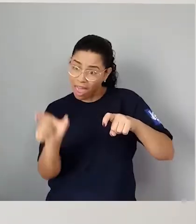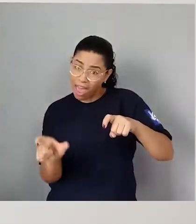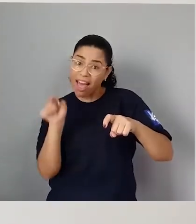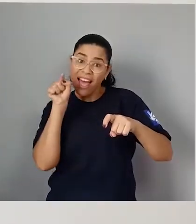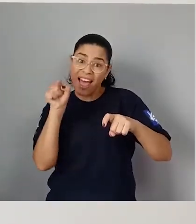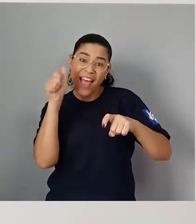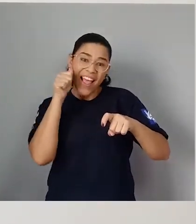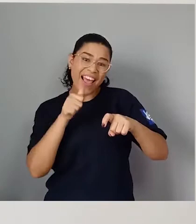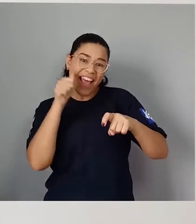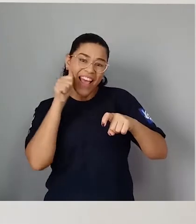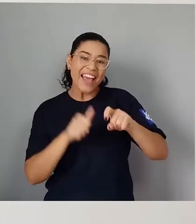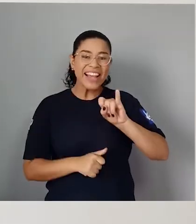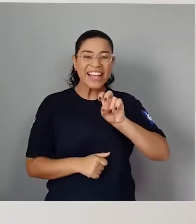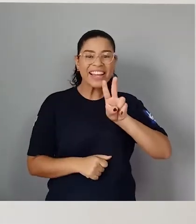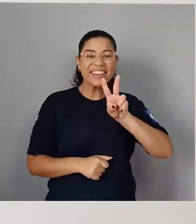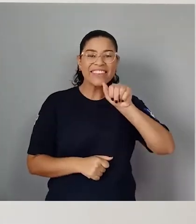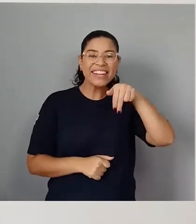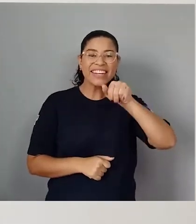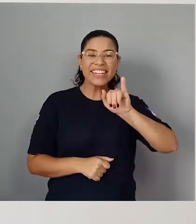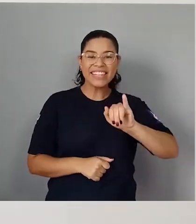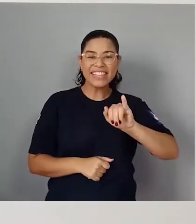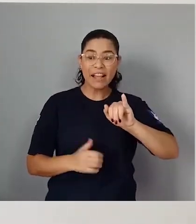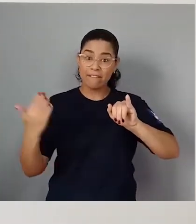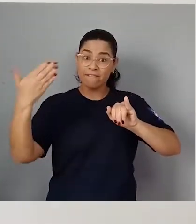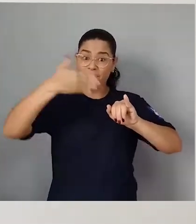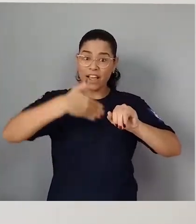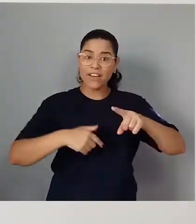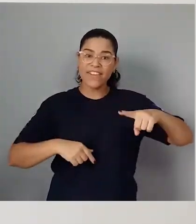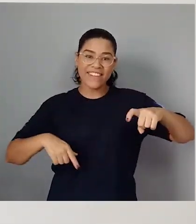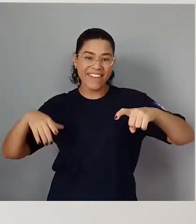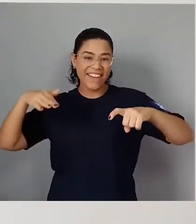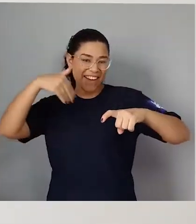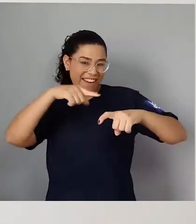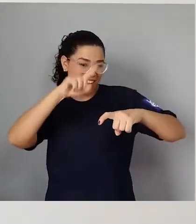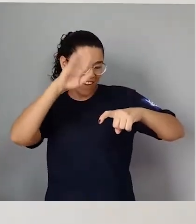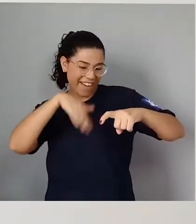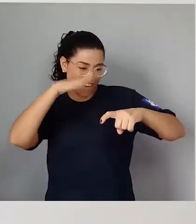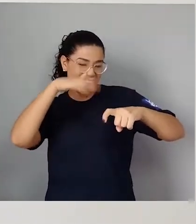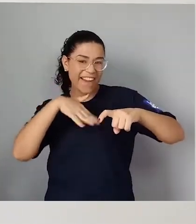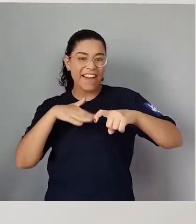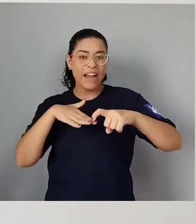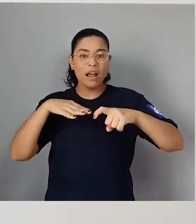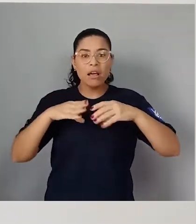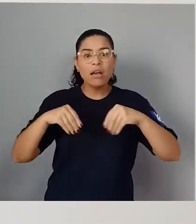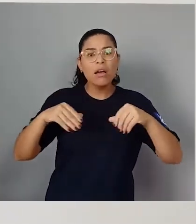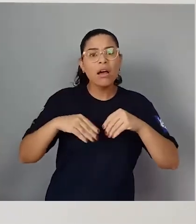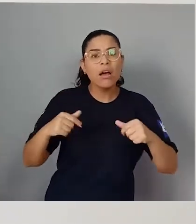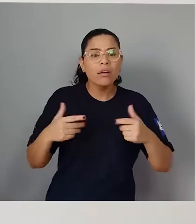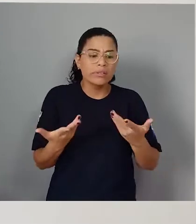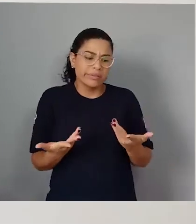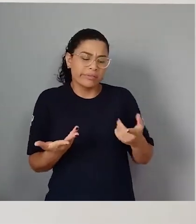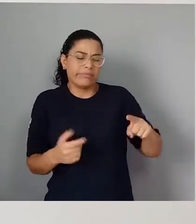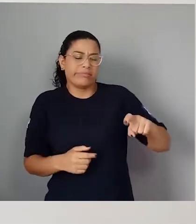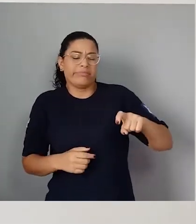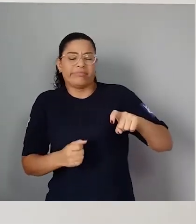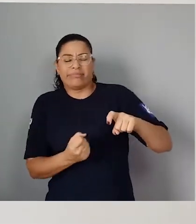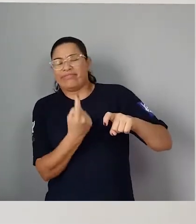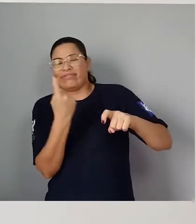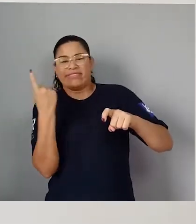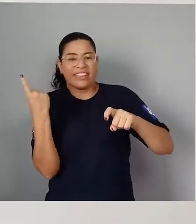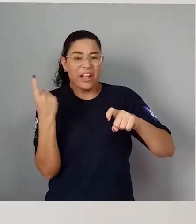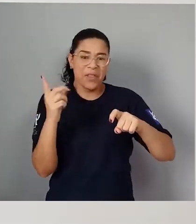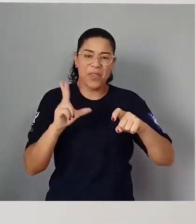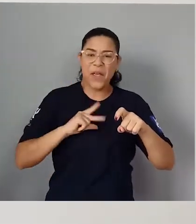Ivani que aqui passou. No tempo da areia, fazia poeira. Puxa,